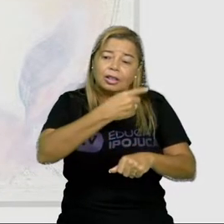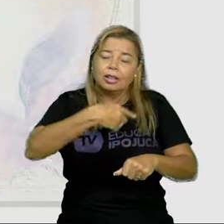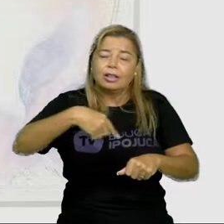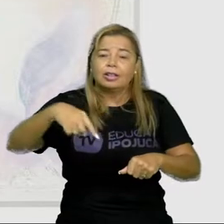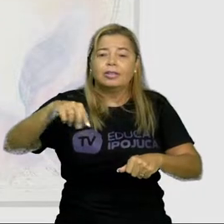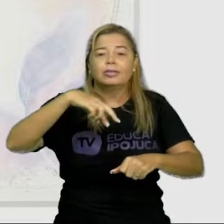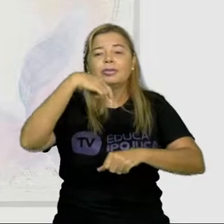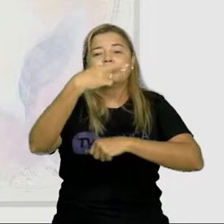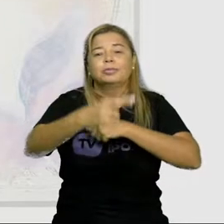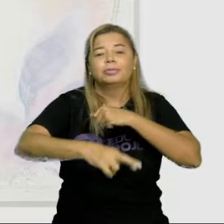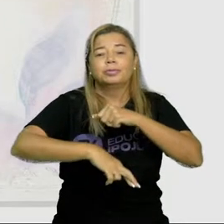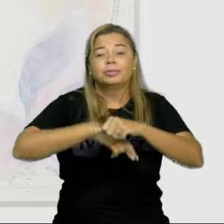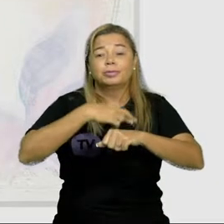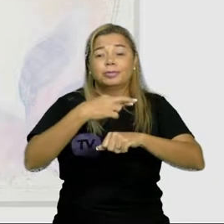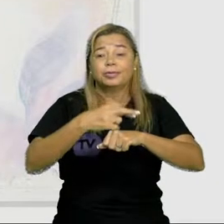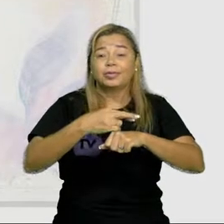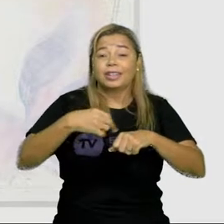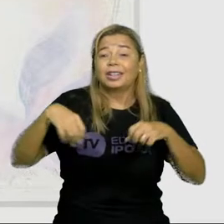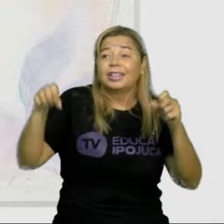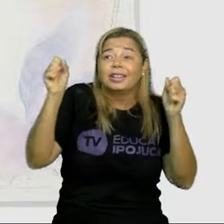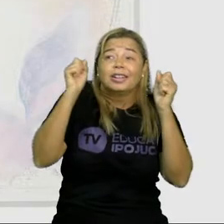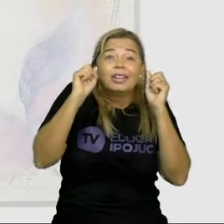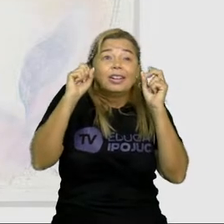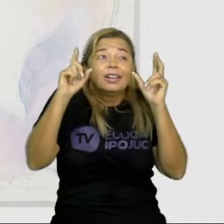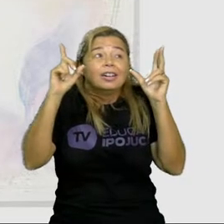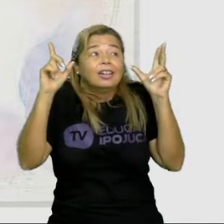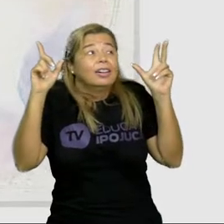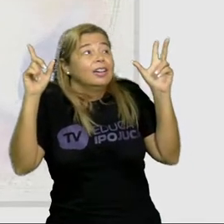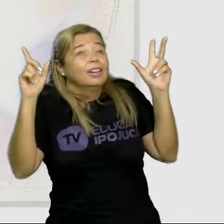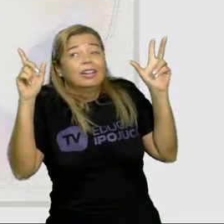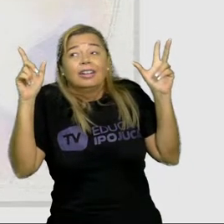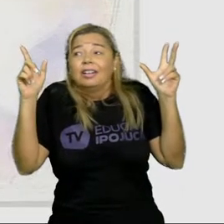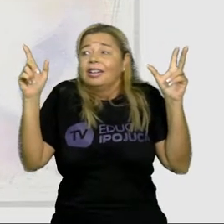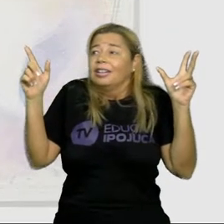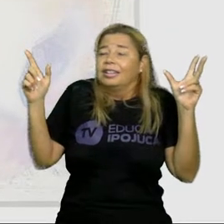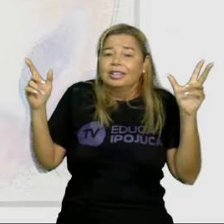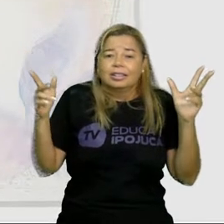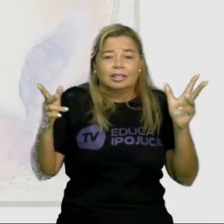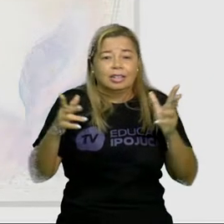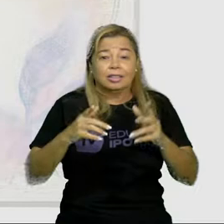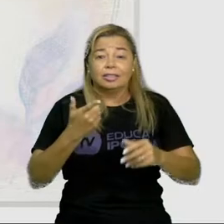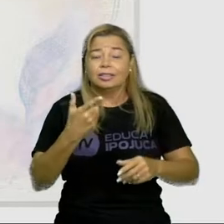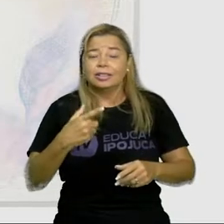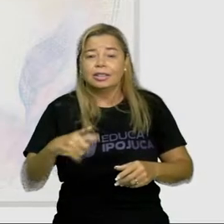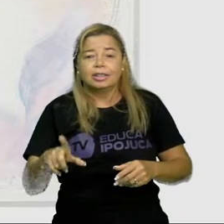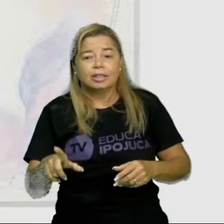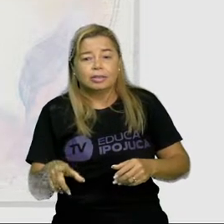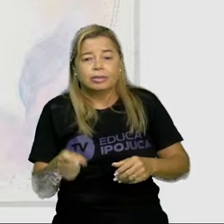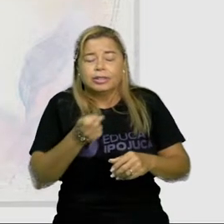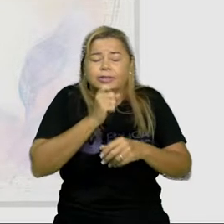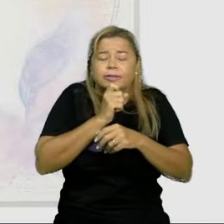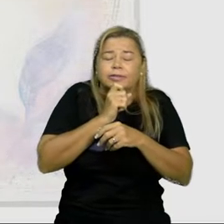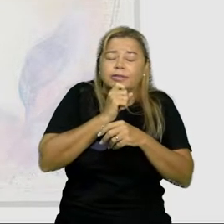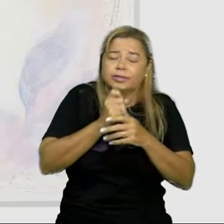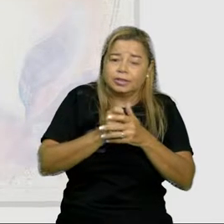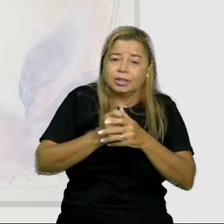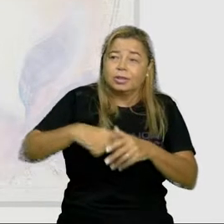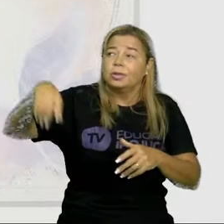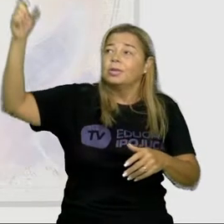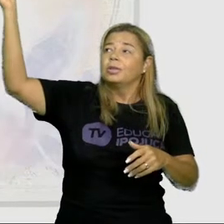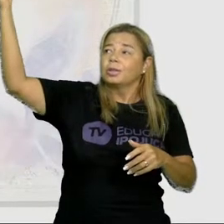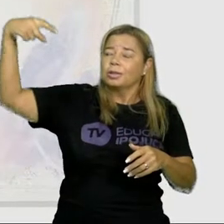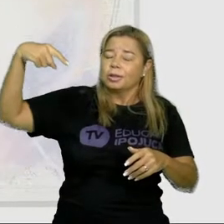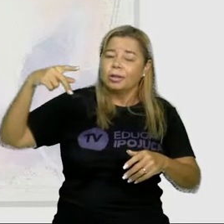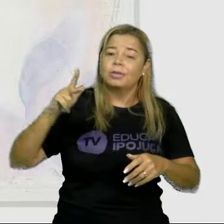encantado onde não há inverno onde o sol brilha sempre e onde os